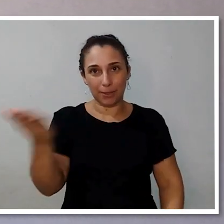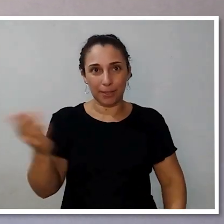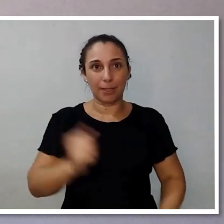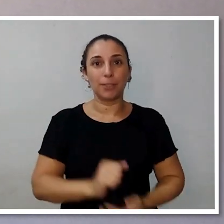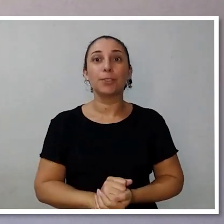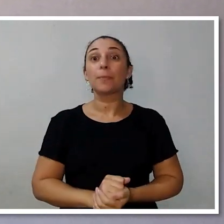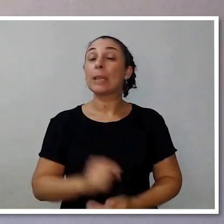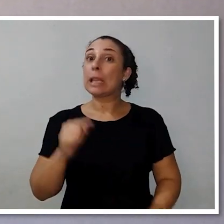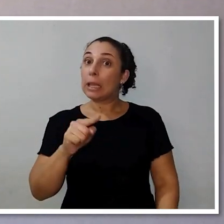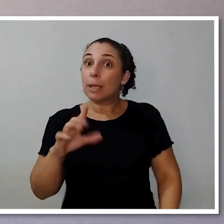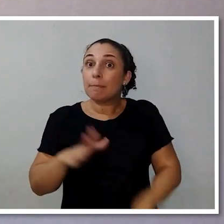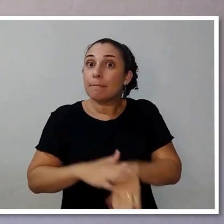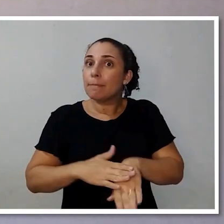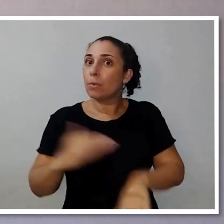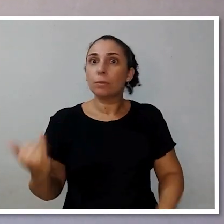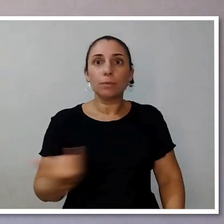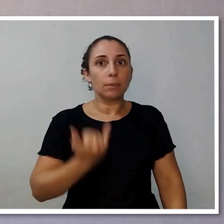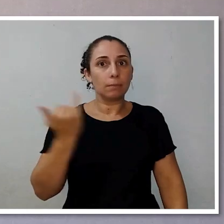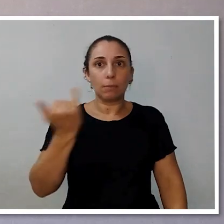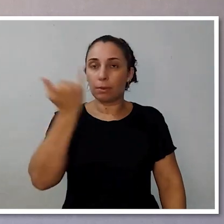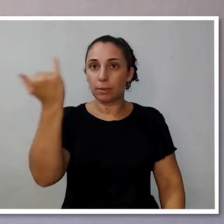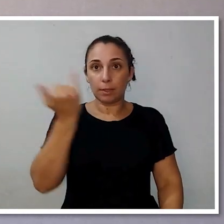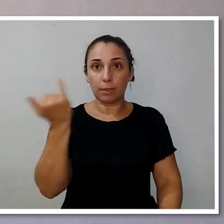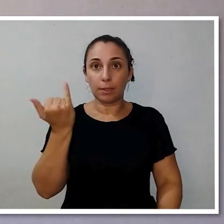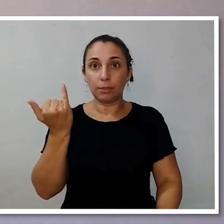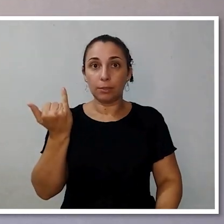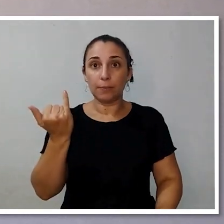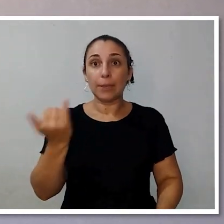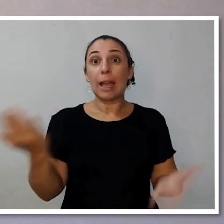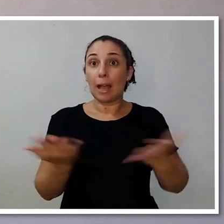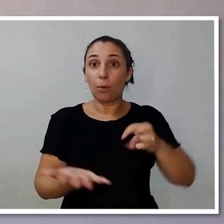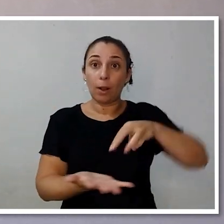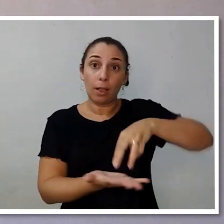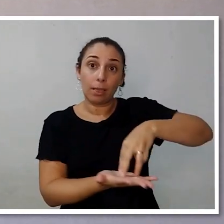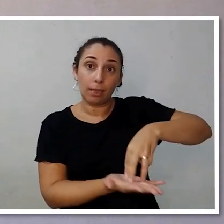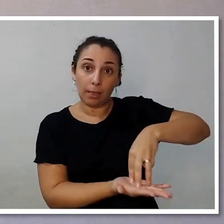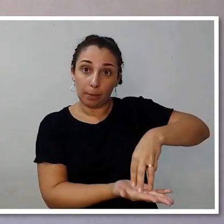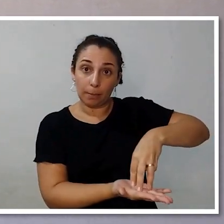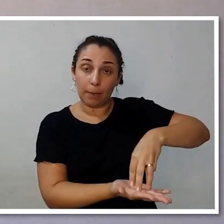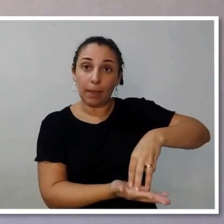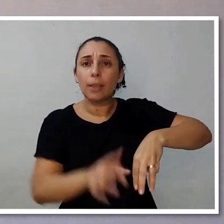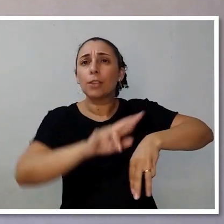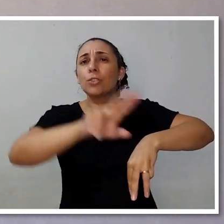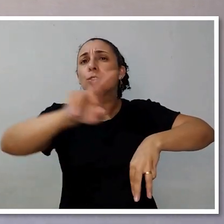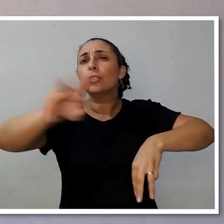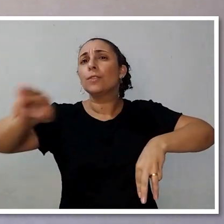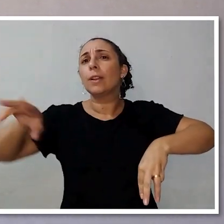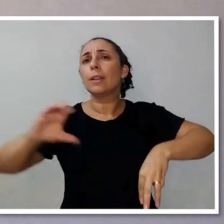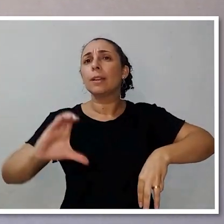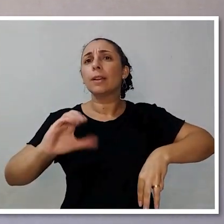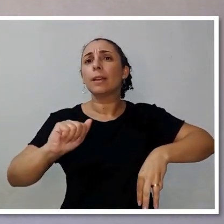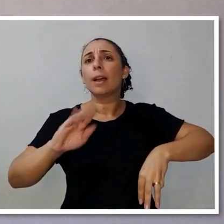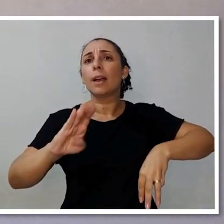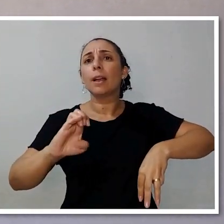como é que funciona. Esse é um recurso muito legal porque te permite que você tenha apenas um tripé e tenha vários tipos de cabeças diferentes.